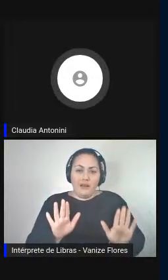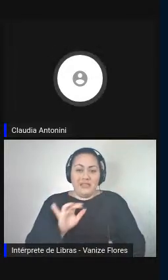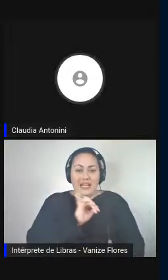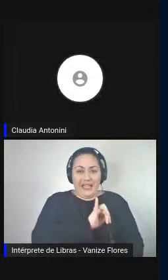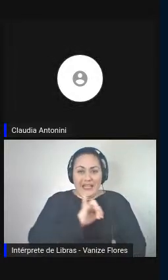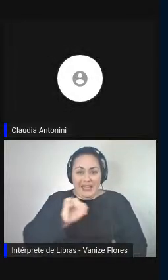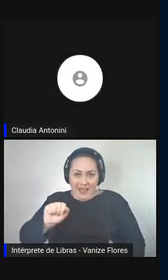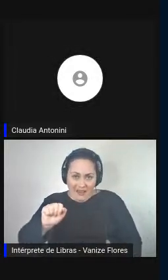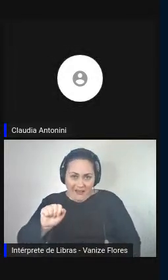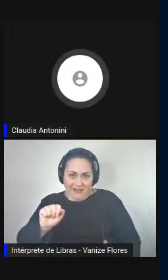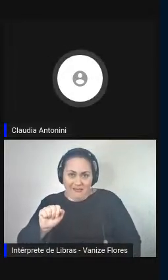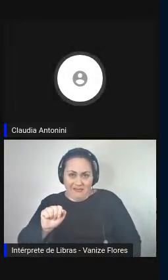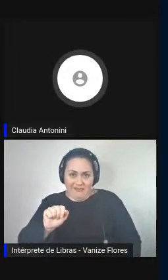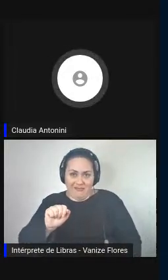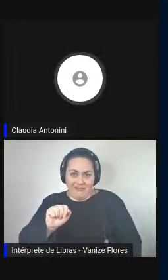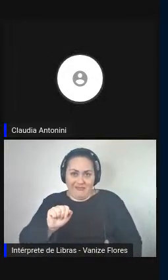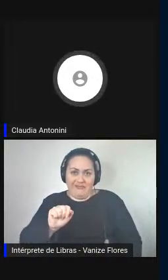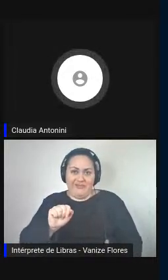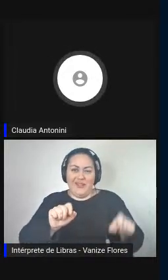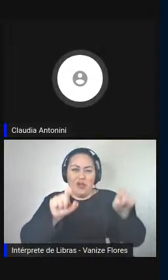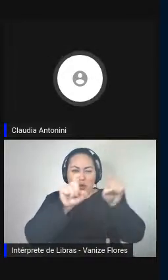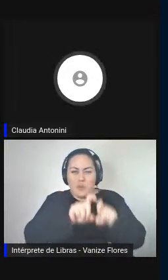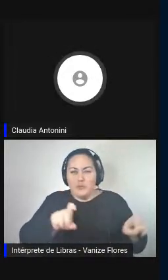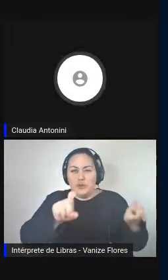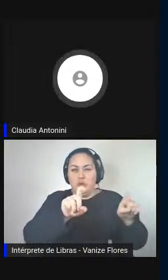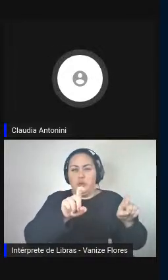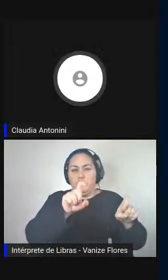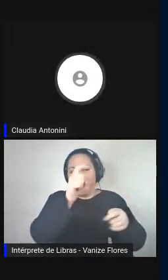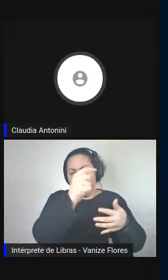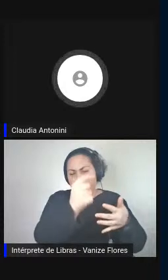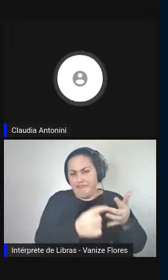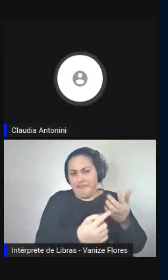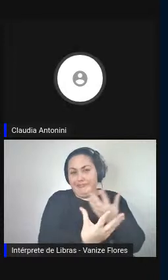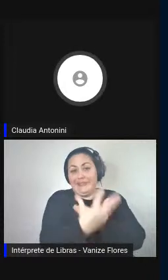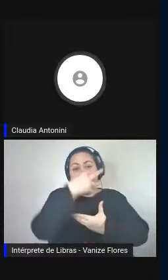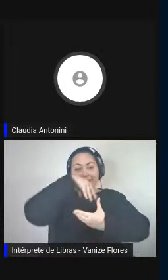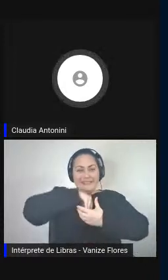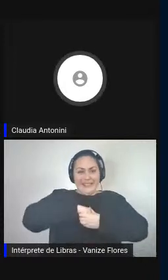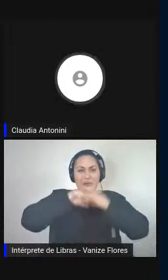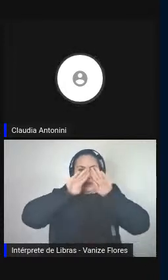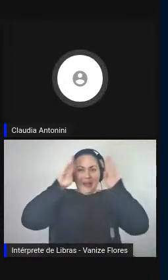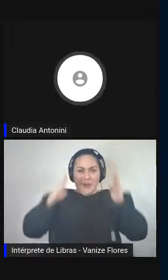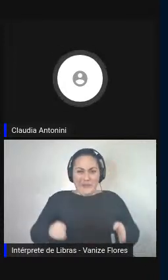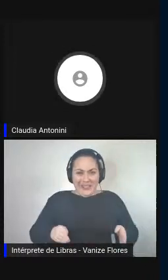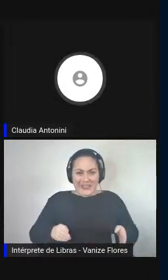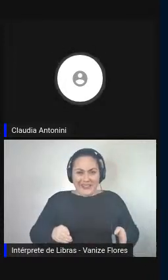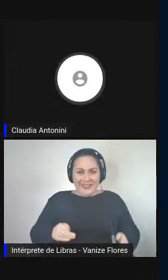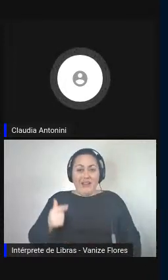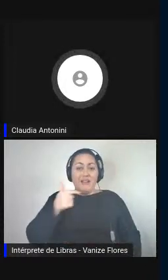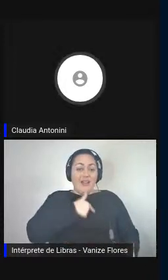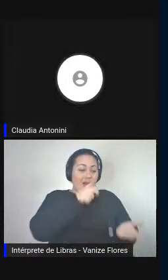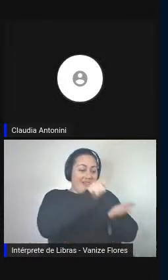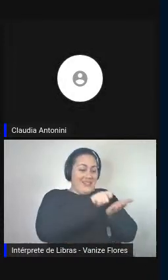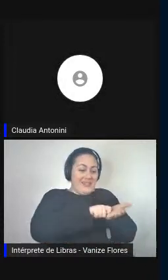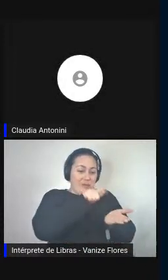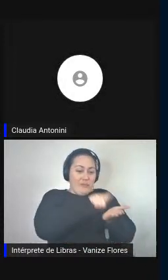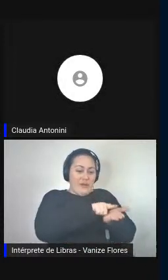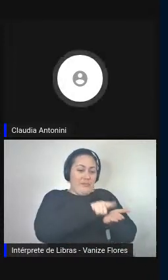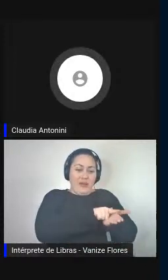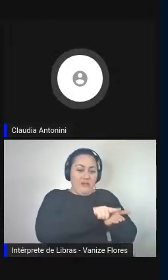cabine, entra no nosso bloco de notas, no nosso tablet até agora,